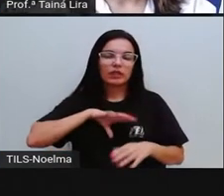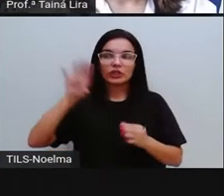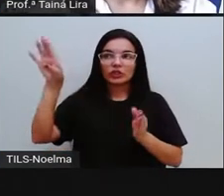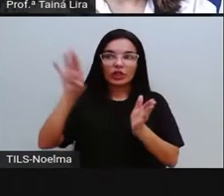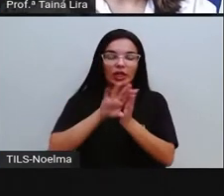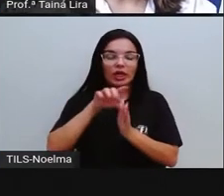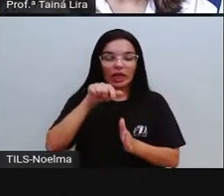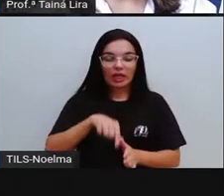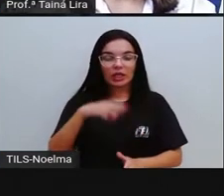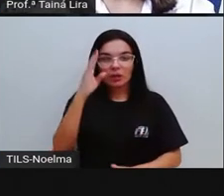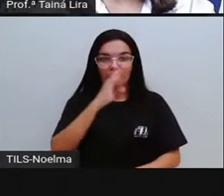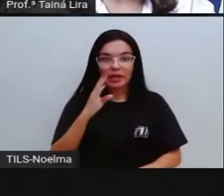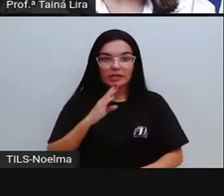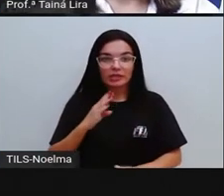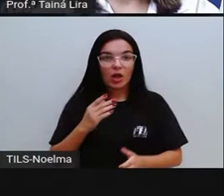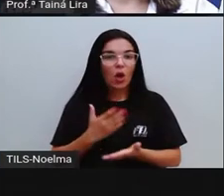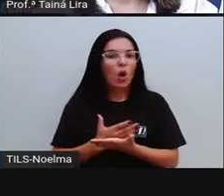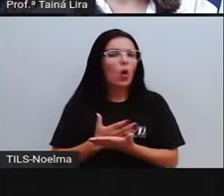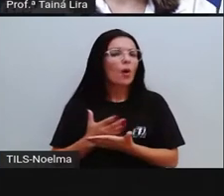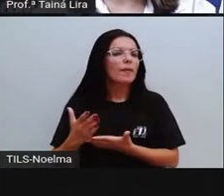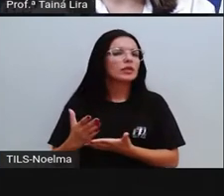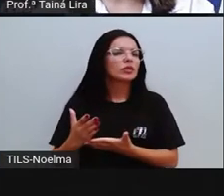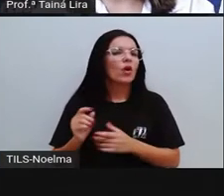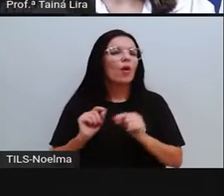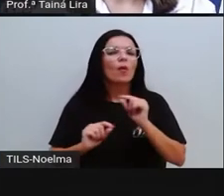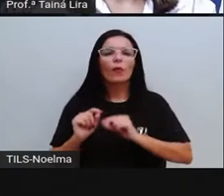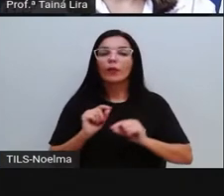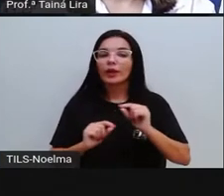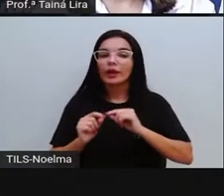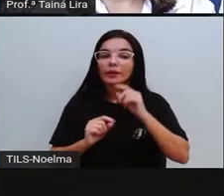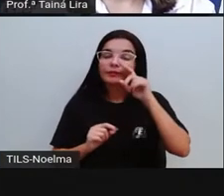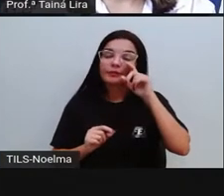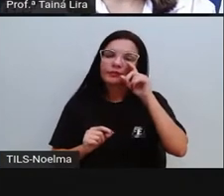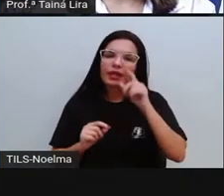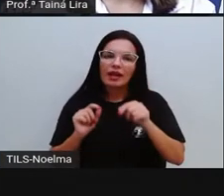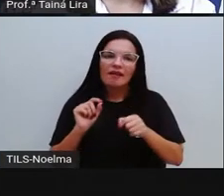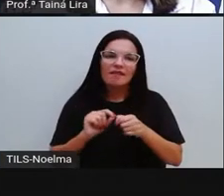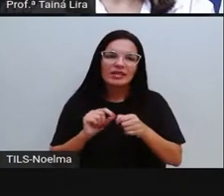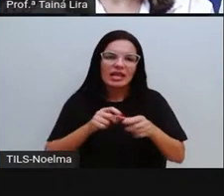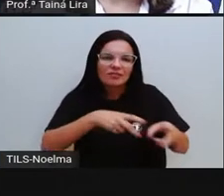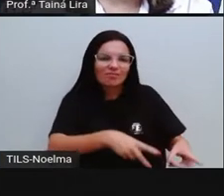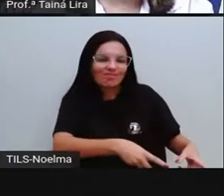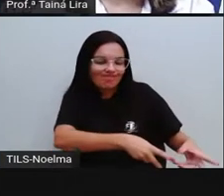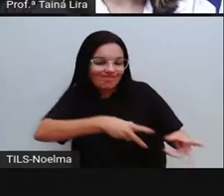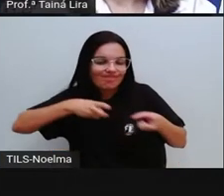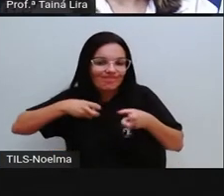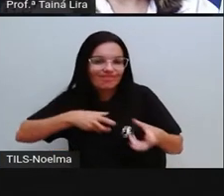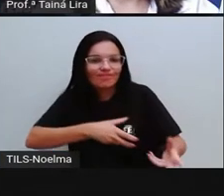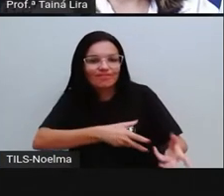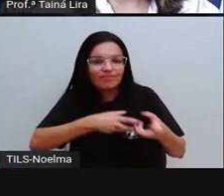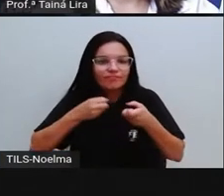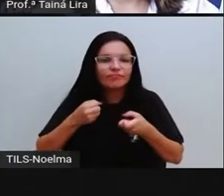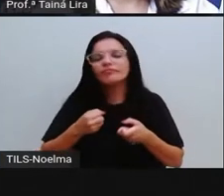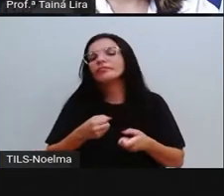a explorar a terra. Eles tiveram esses contatos com os indígenas.